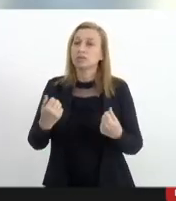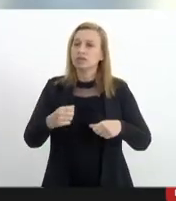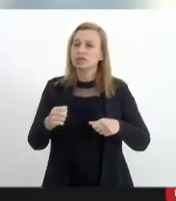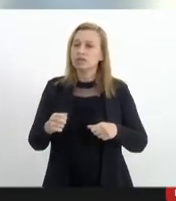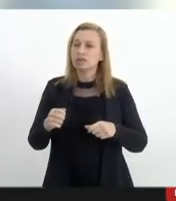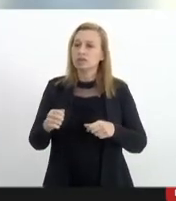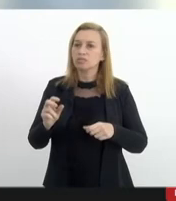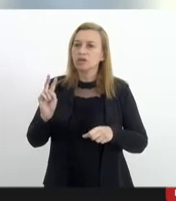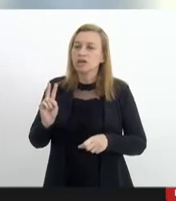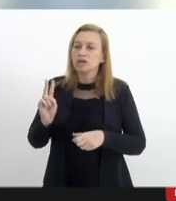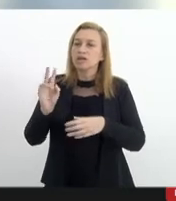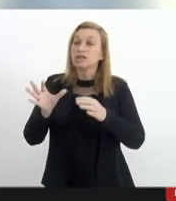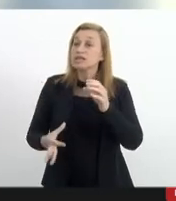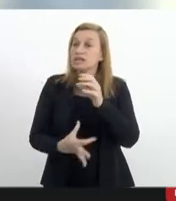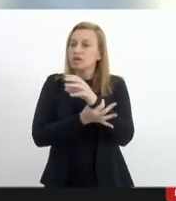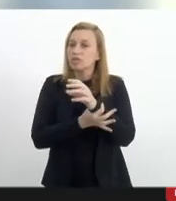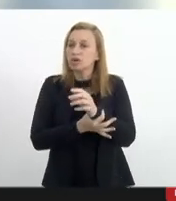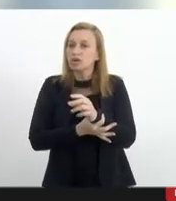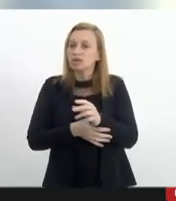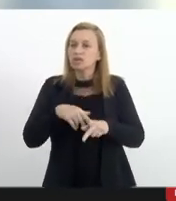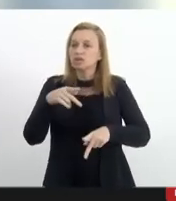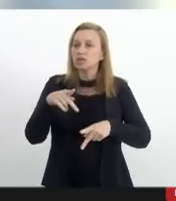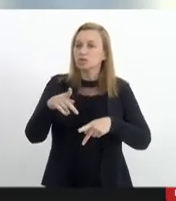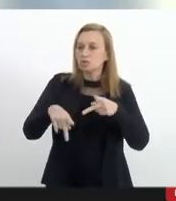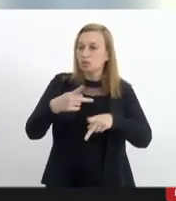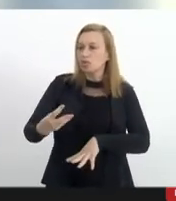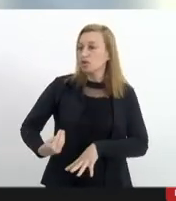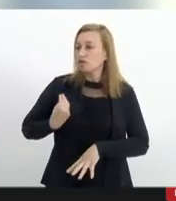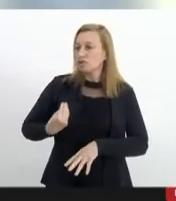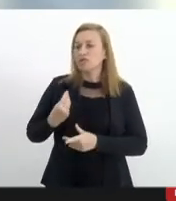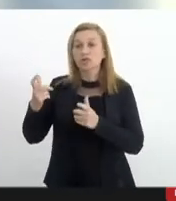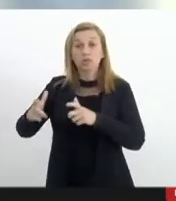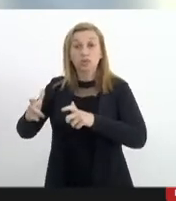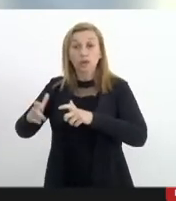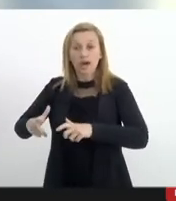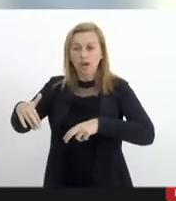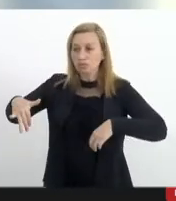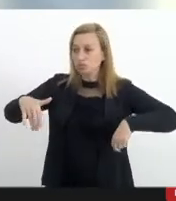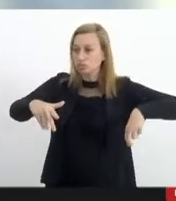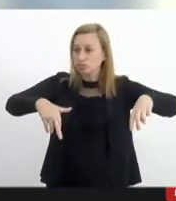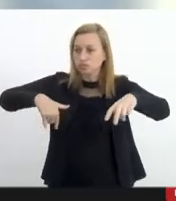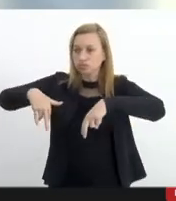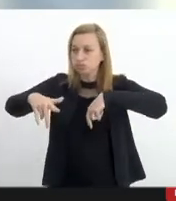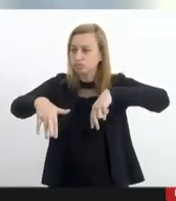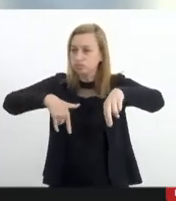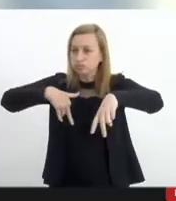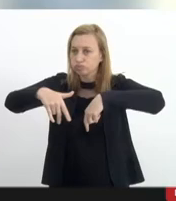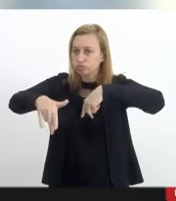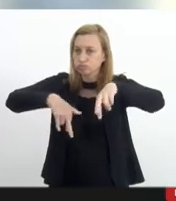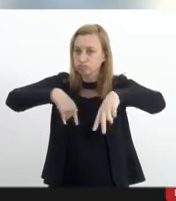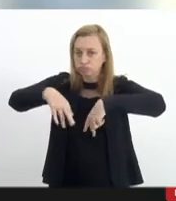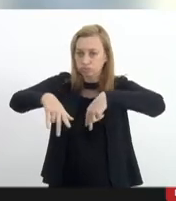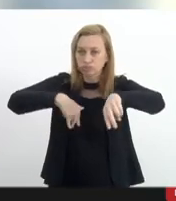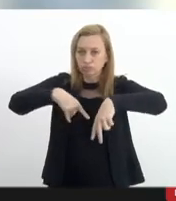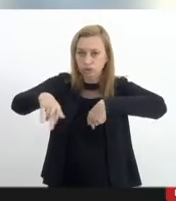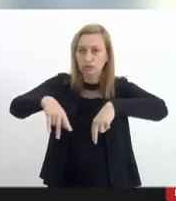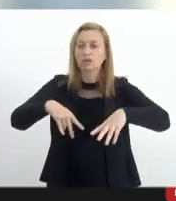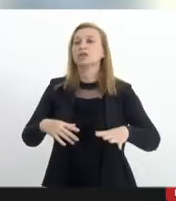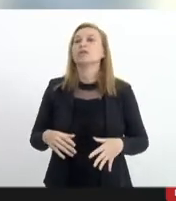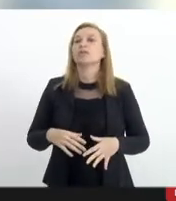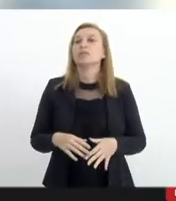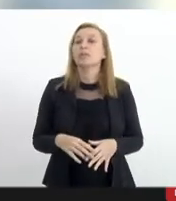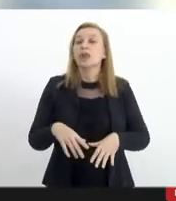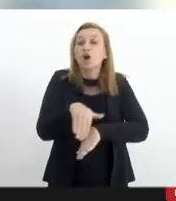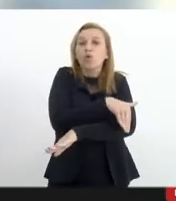garantir a segurança da população que estava trafegando pela ferida democráticos ali